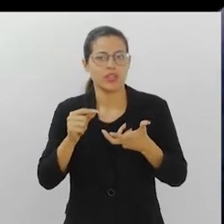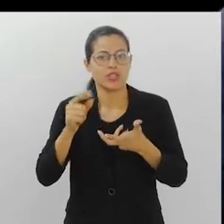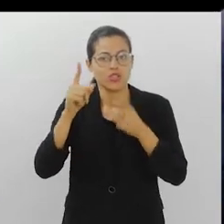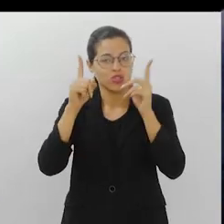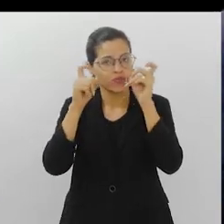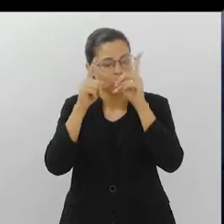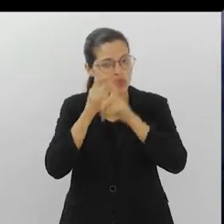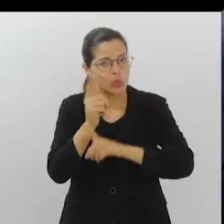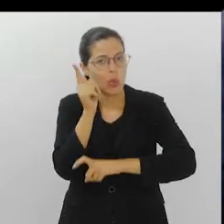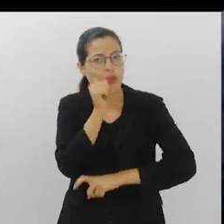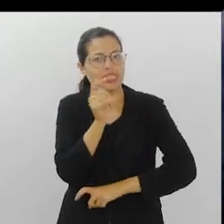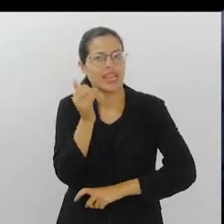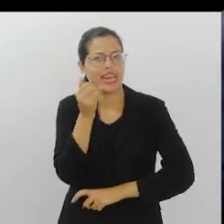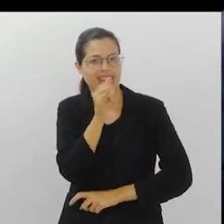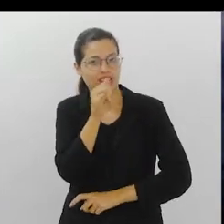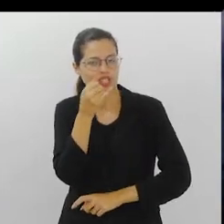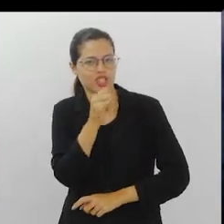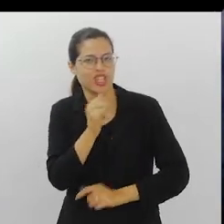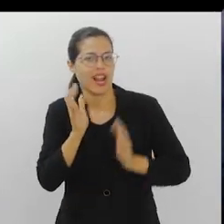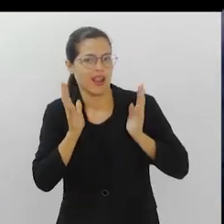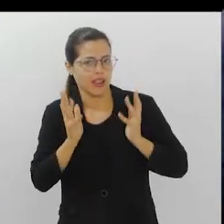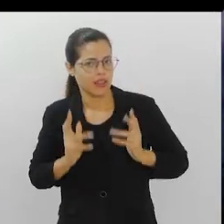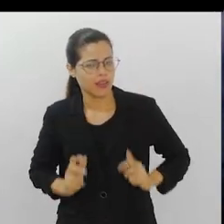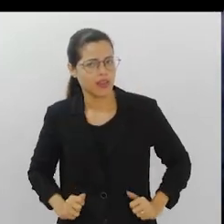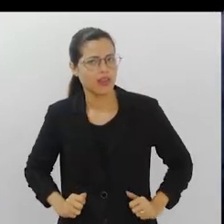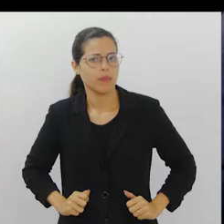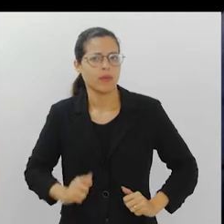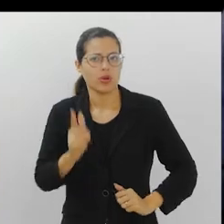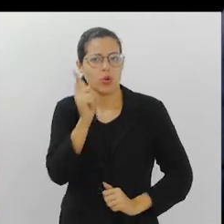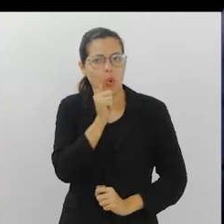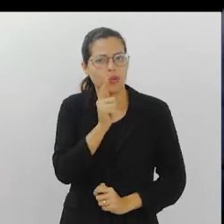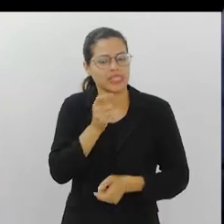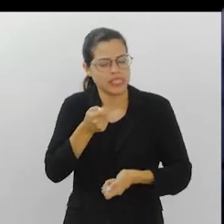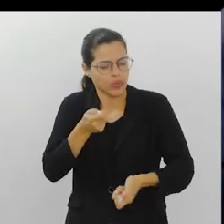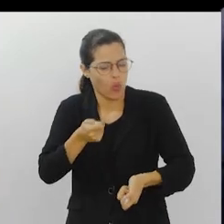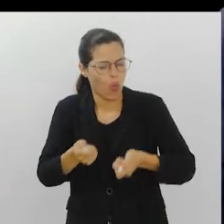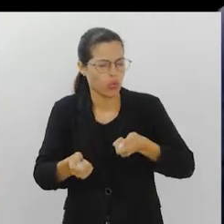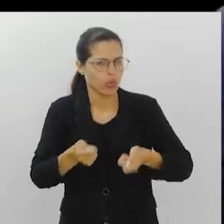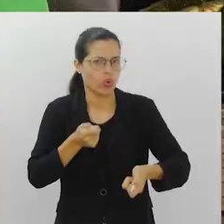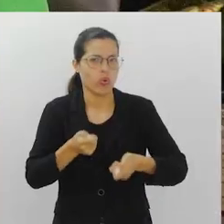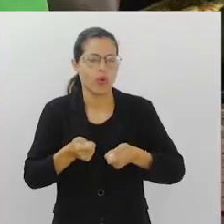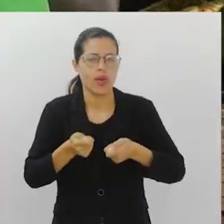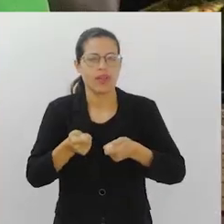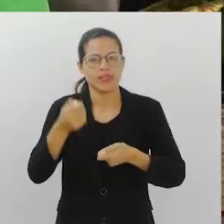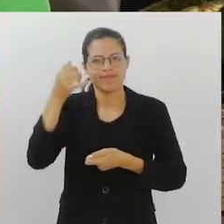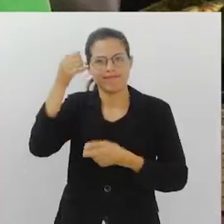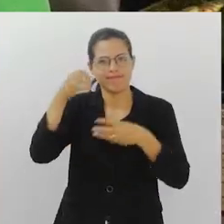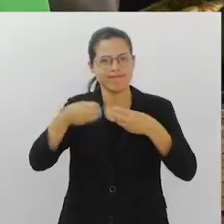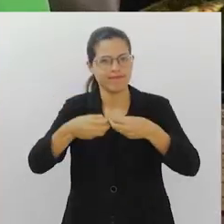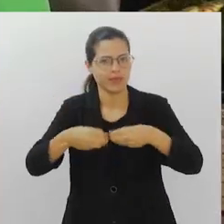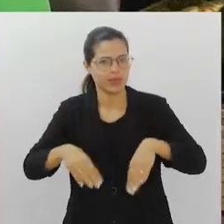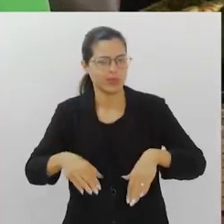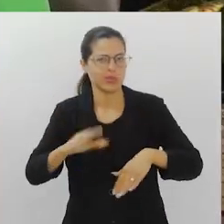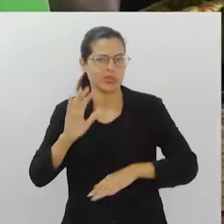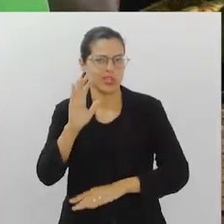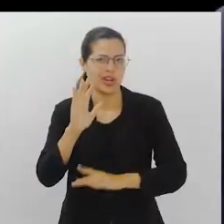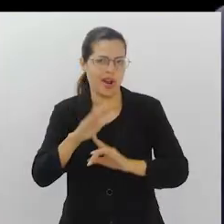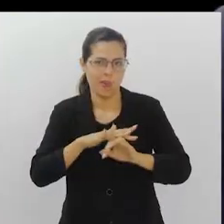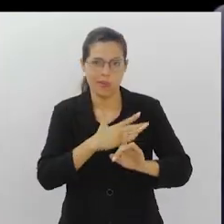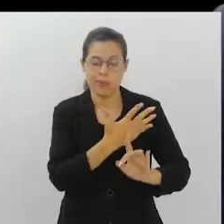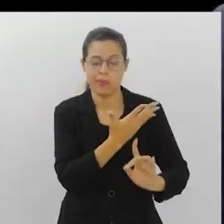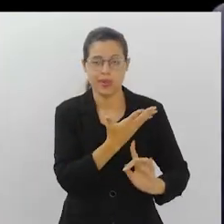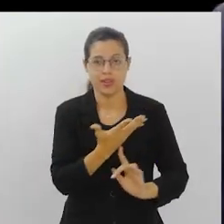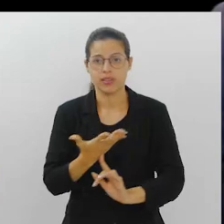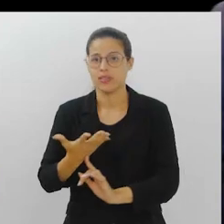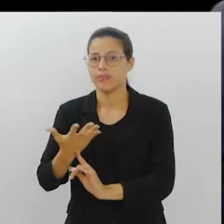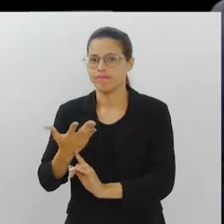fontes de energia renovável, fontes de energia que sejam econômicas e que não prejudiquem o meio ambiente. Então, assim, a gente vive um